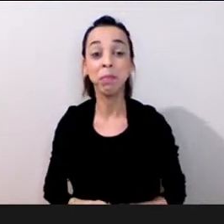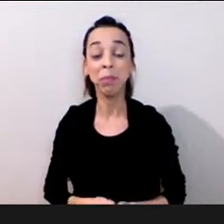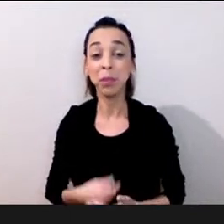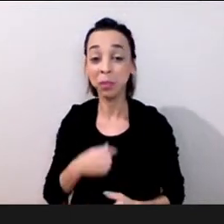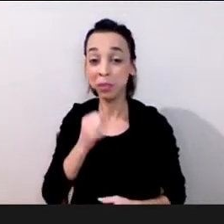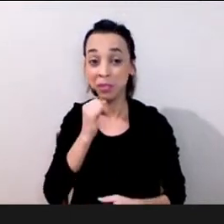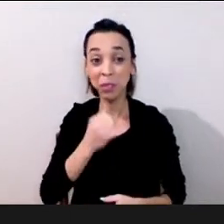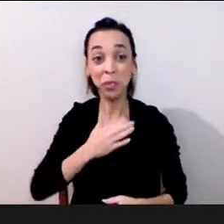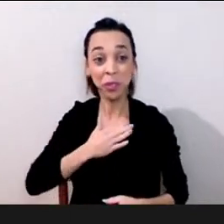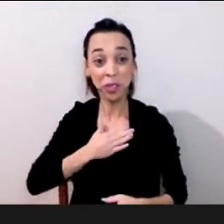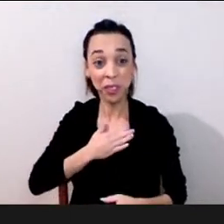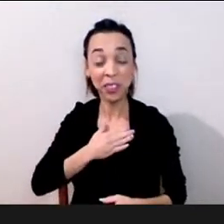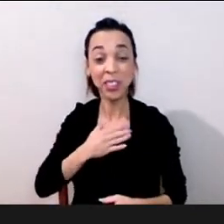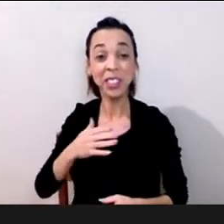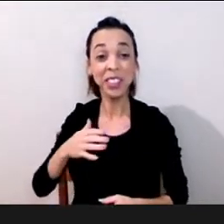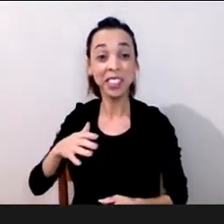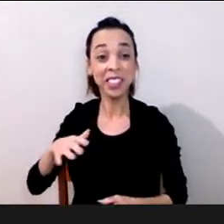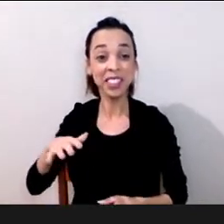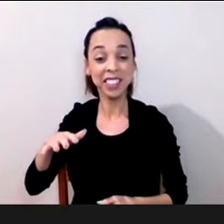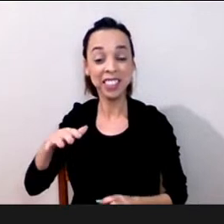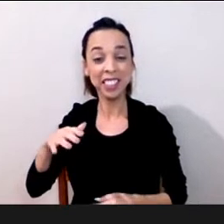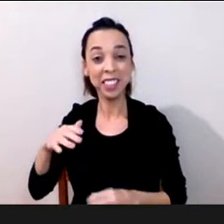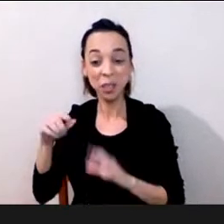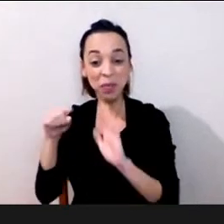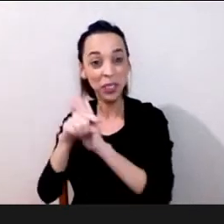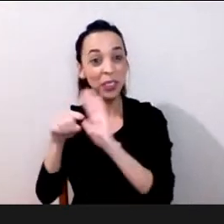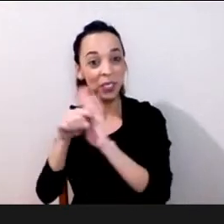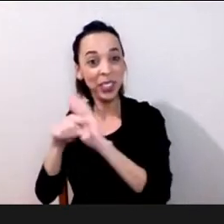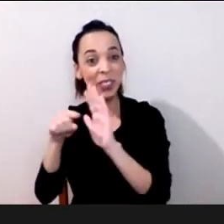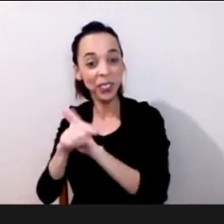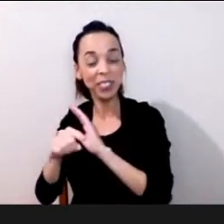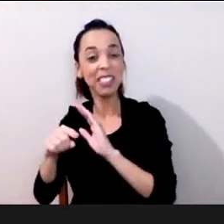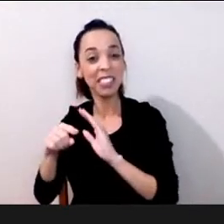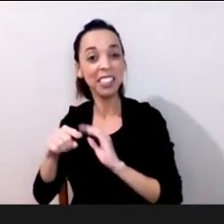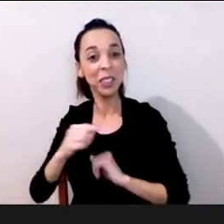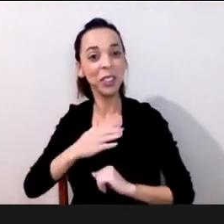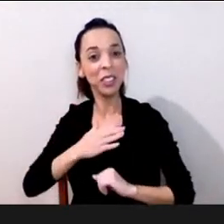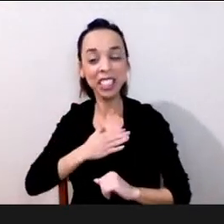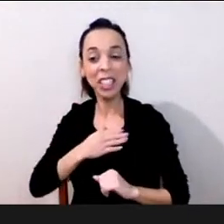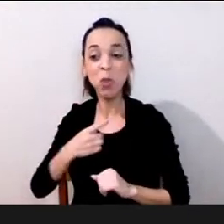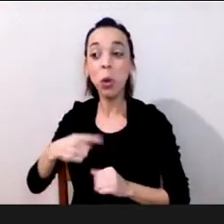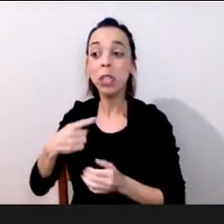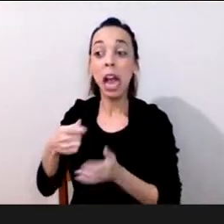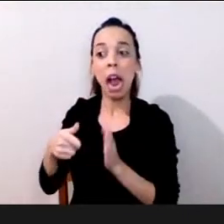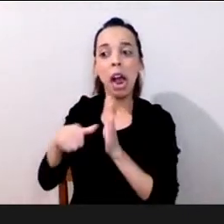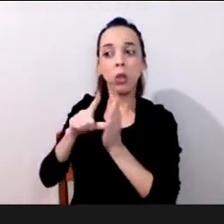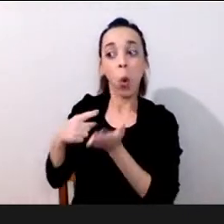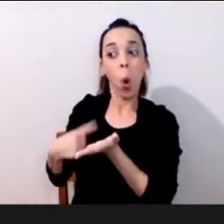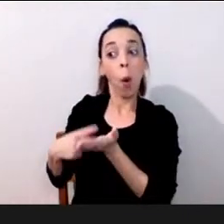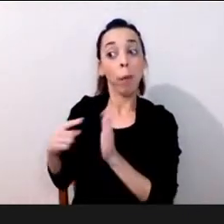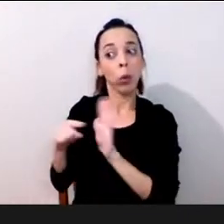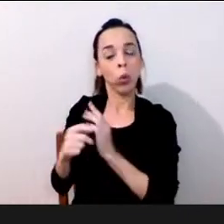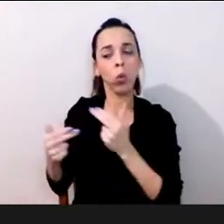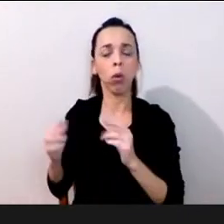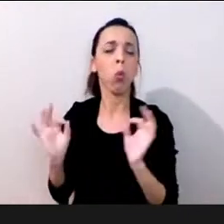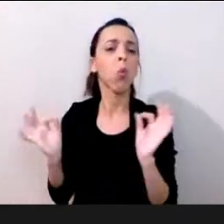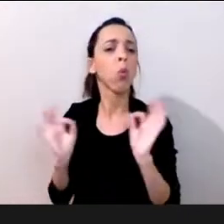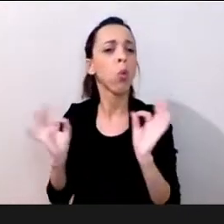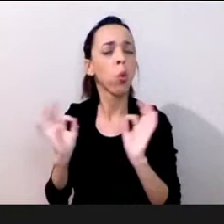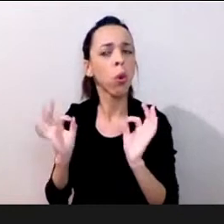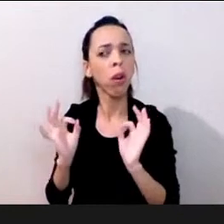que nós tivemos não combinamos nada mas parece que tínhamos combinado não é acho que está acho que estamos muito confluentes